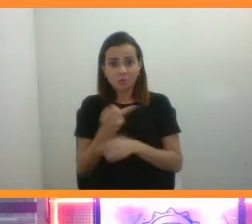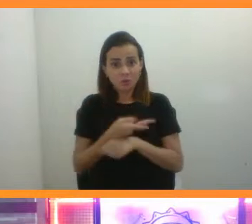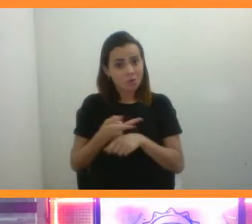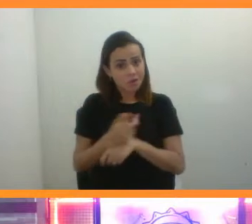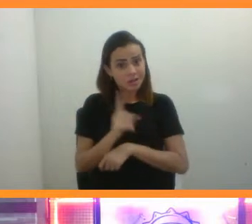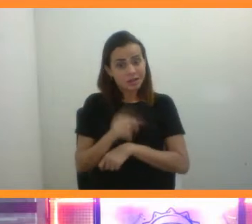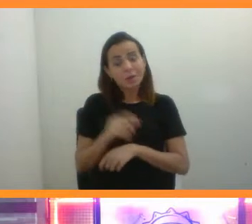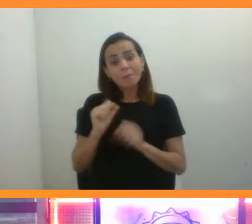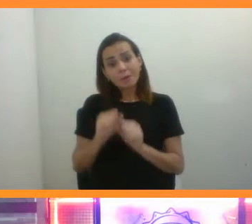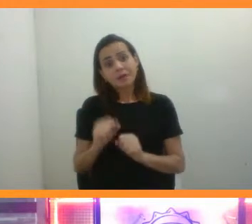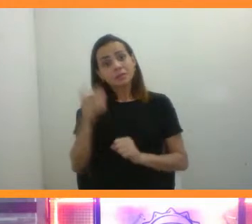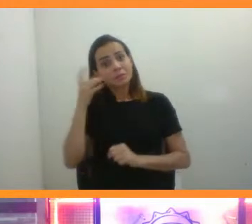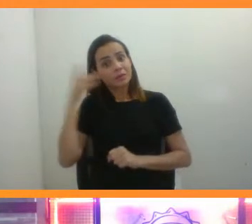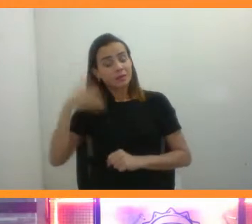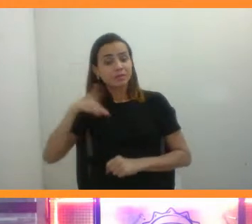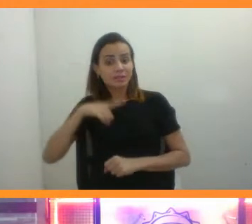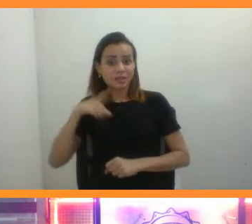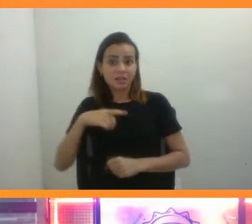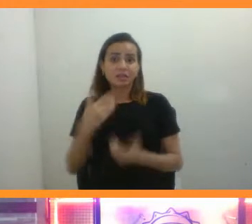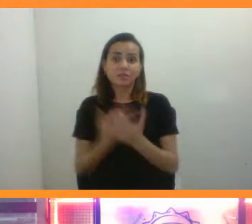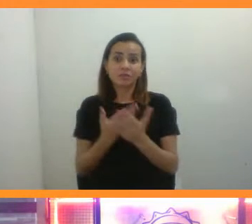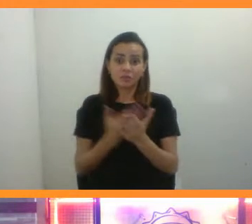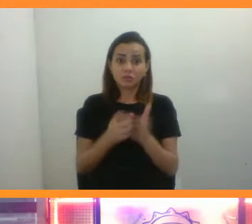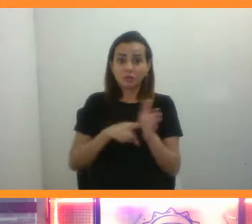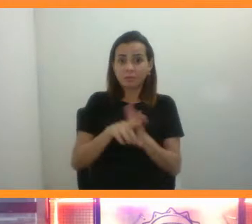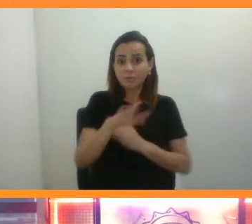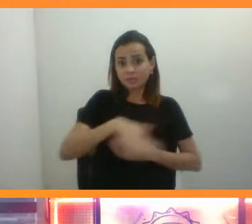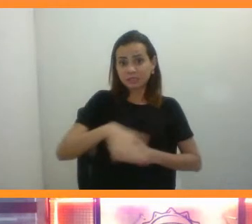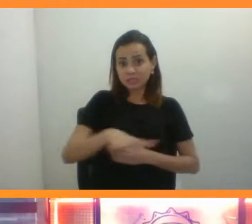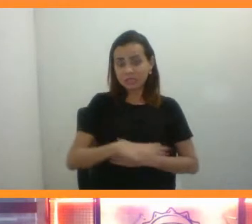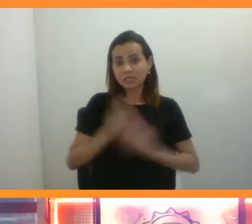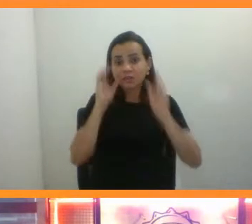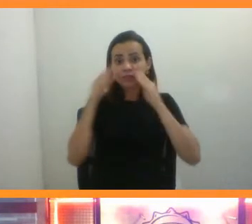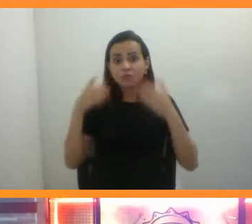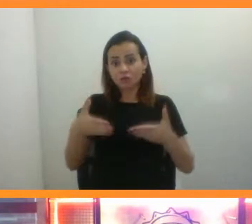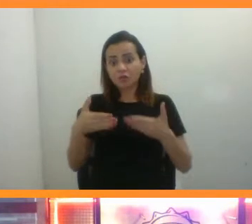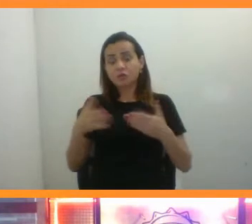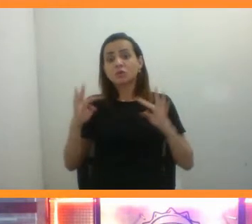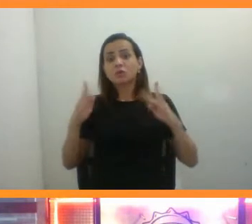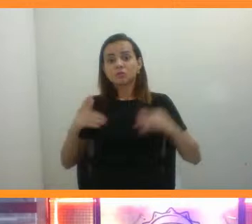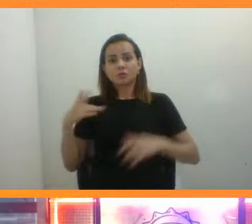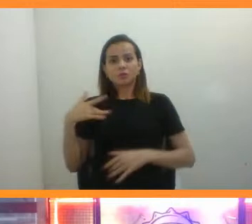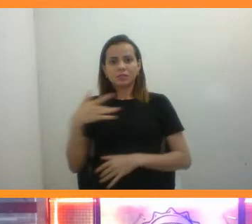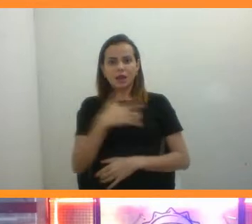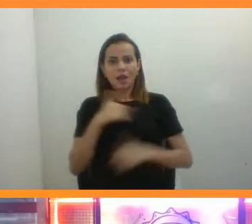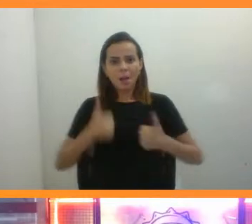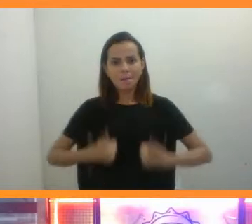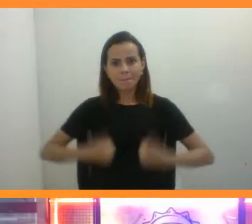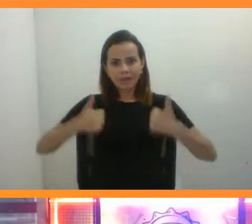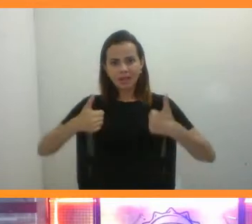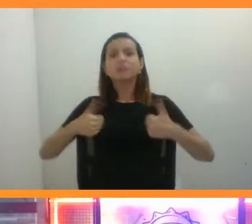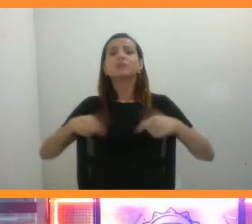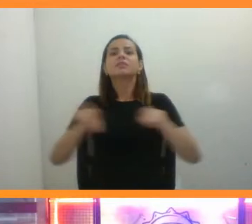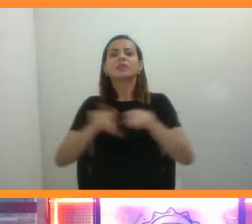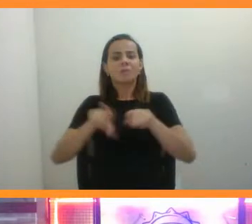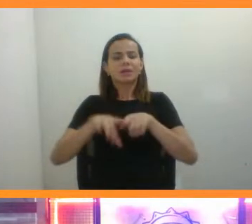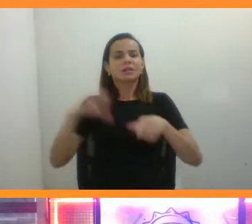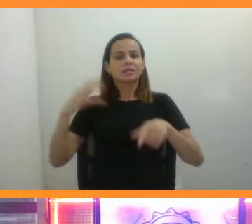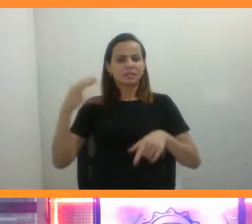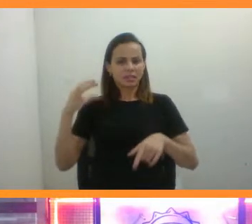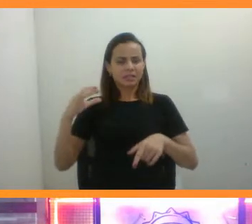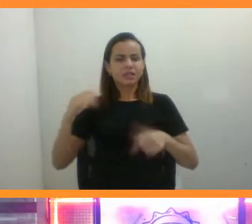ter algum estudo nesse sentido, né? Tudo que faz bem ao corpo repercute também na reprodução.